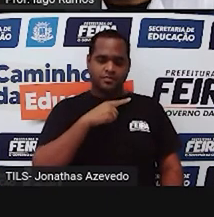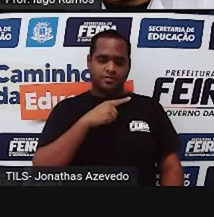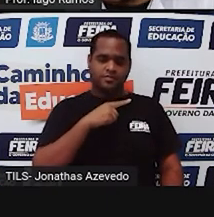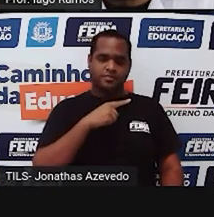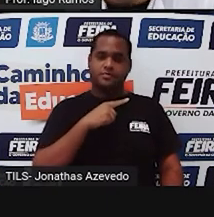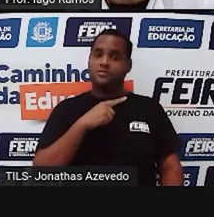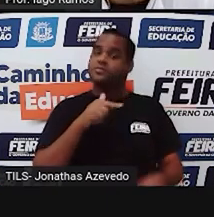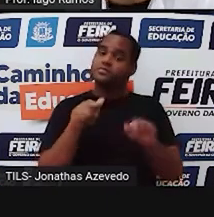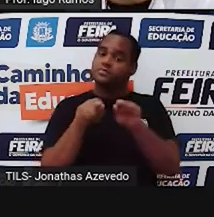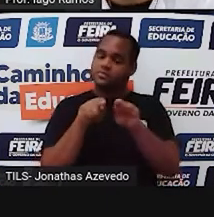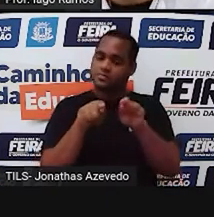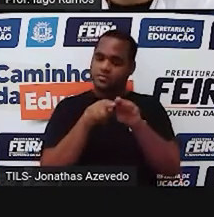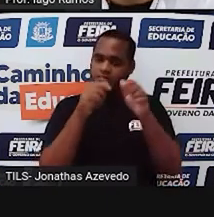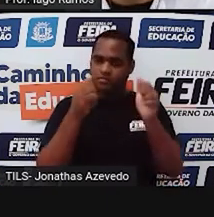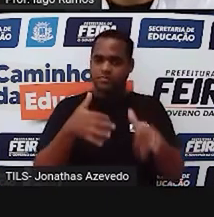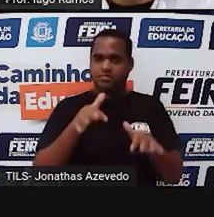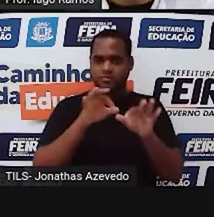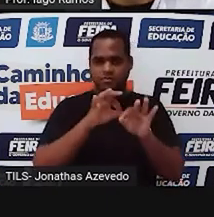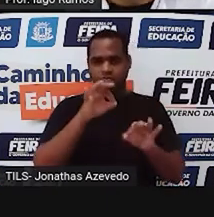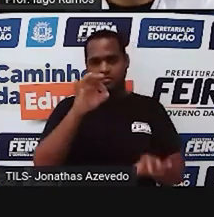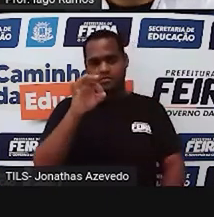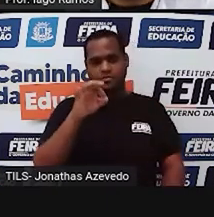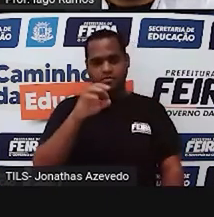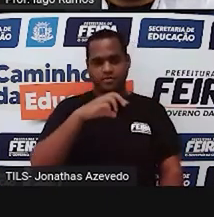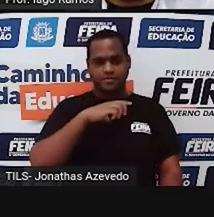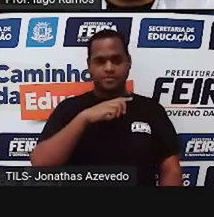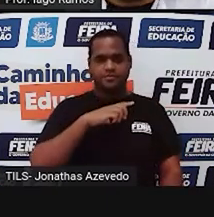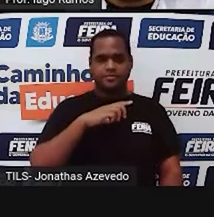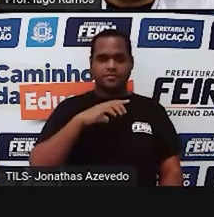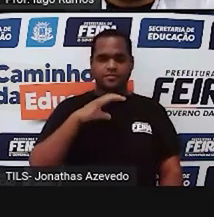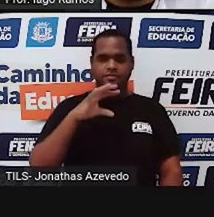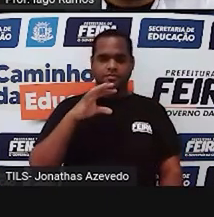e a distância da terceira corda